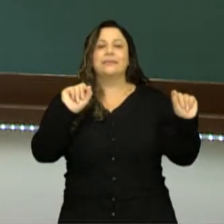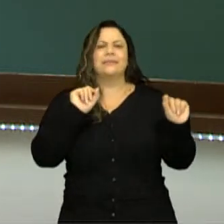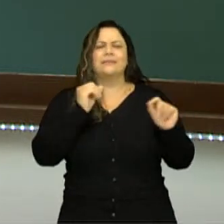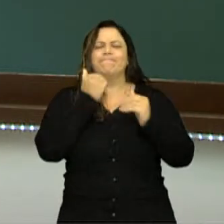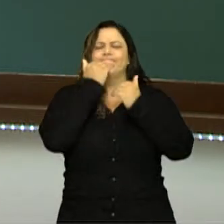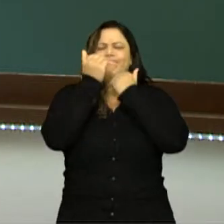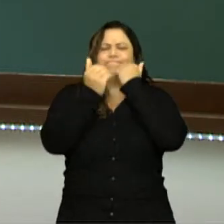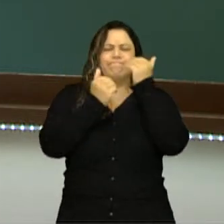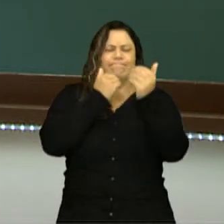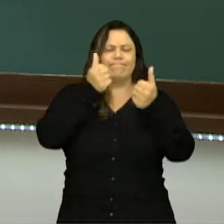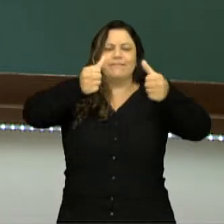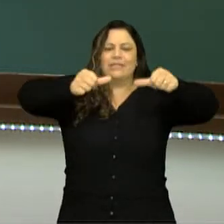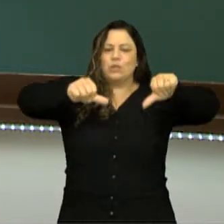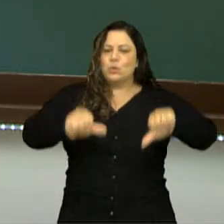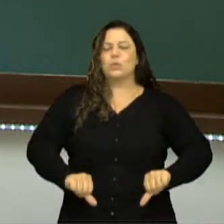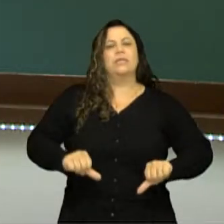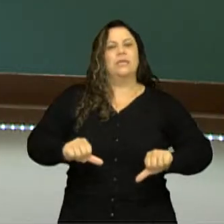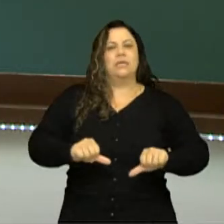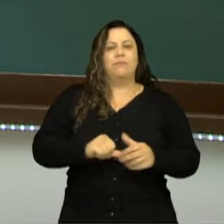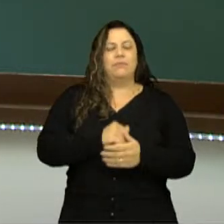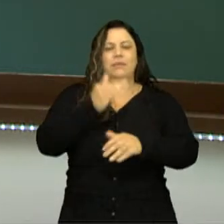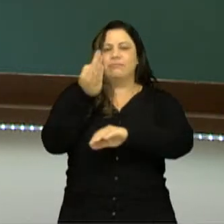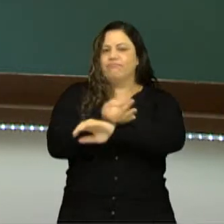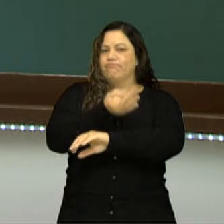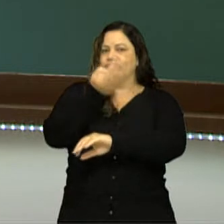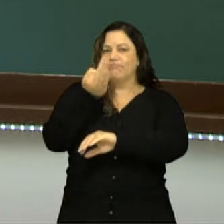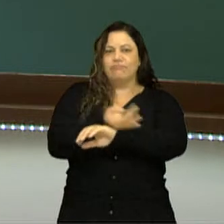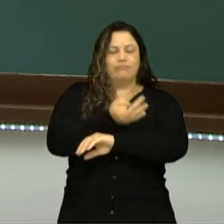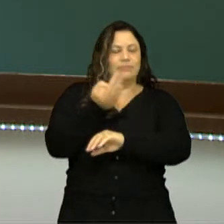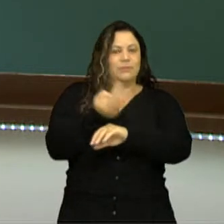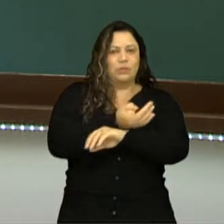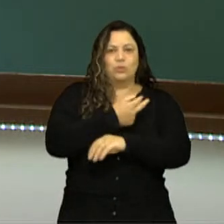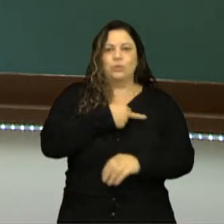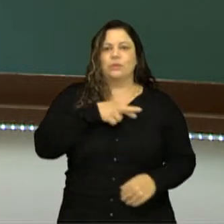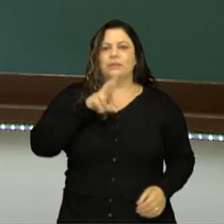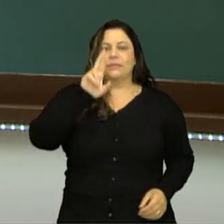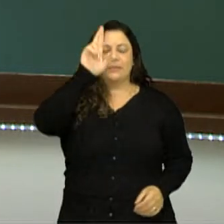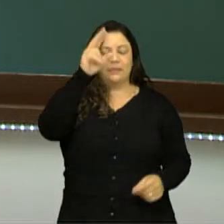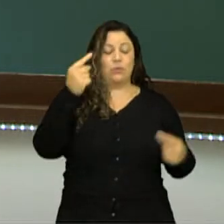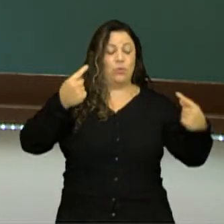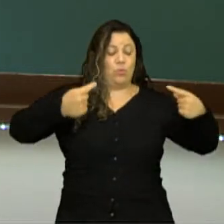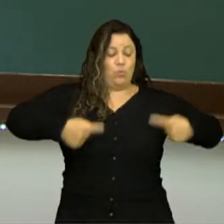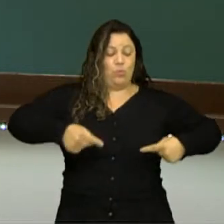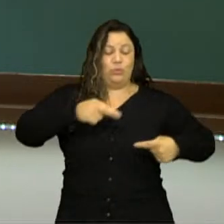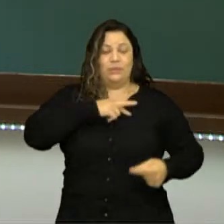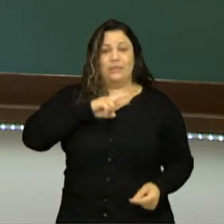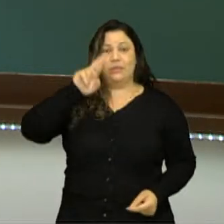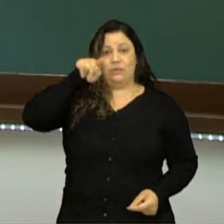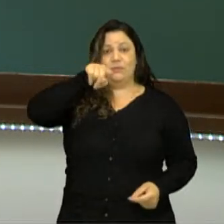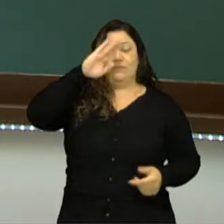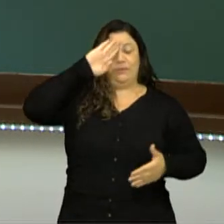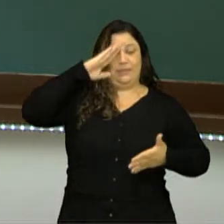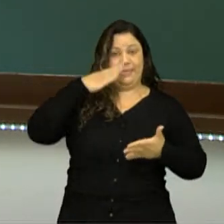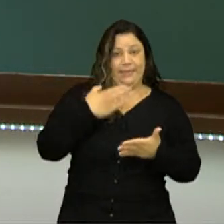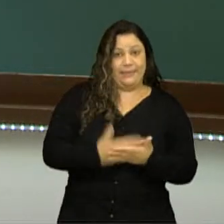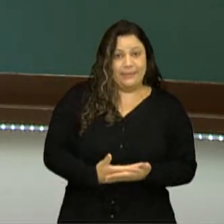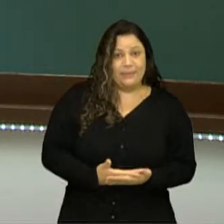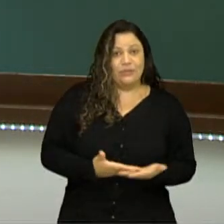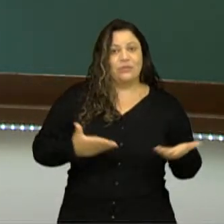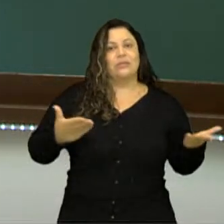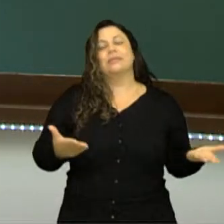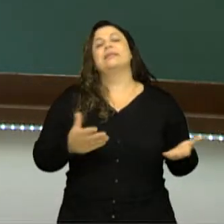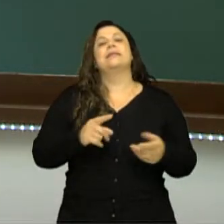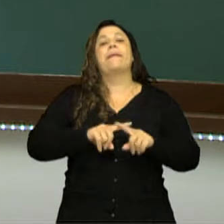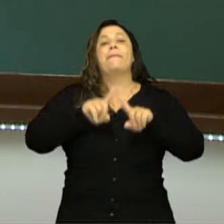crime de intolerância religiosa contra a religião que você acredita. Infelizmente, nosso país